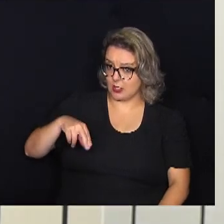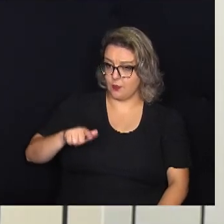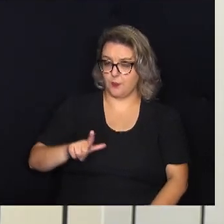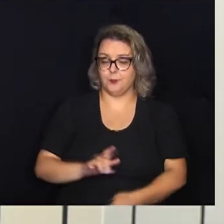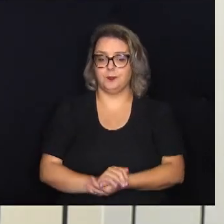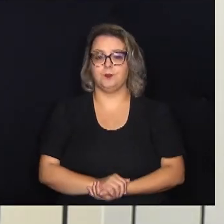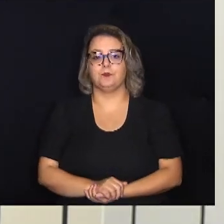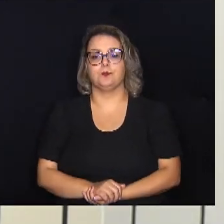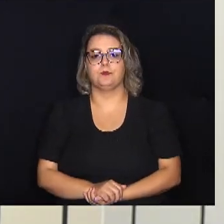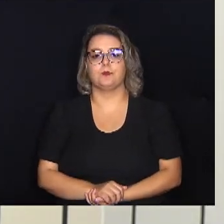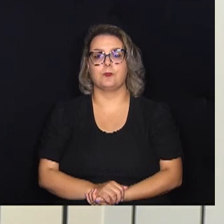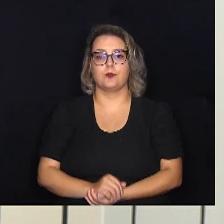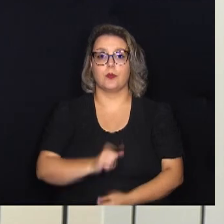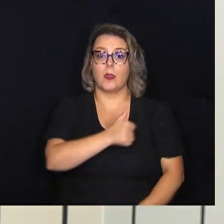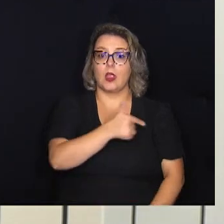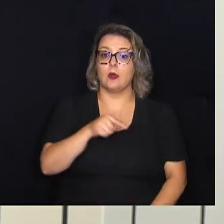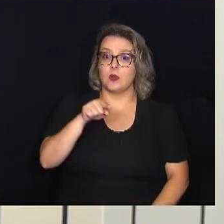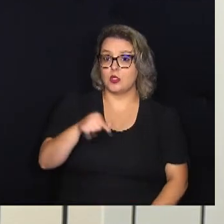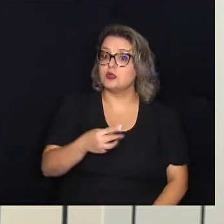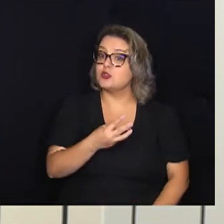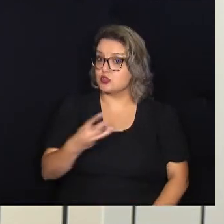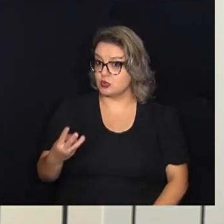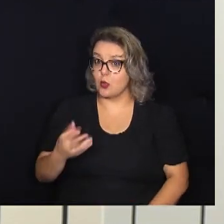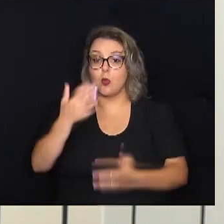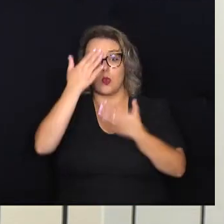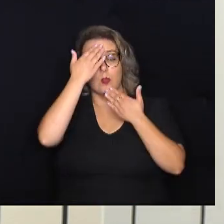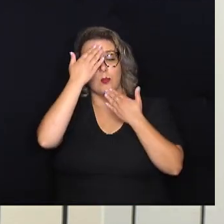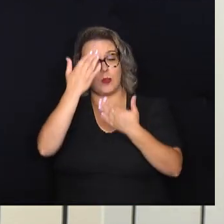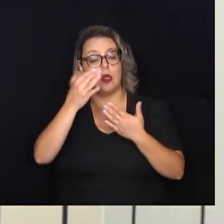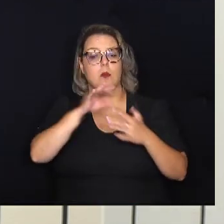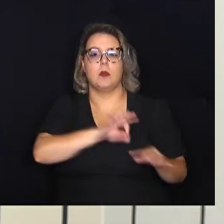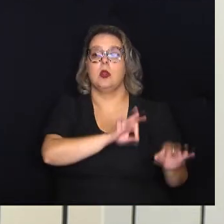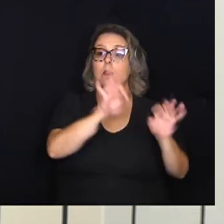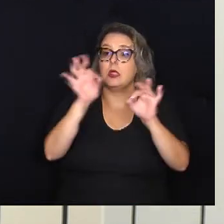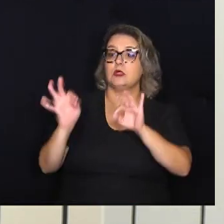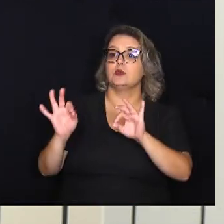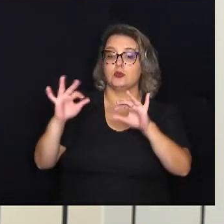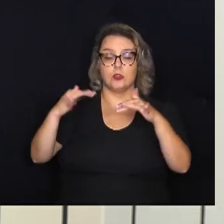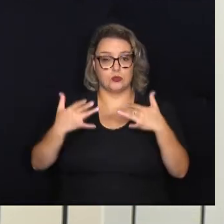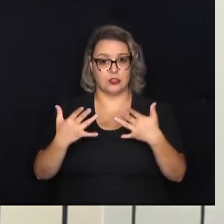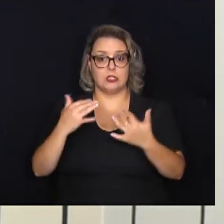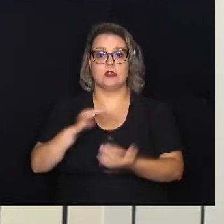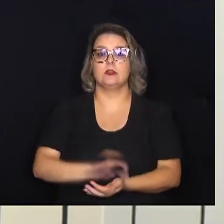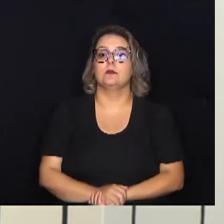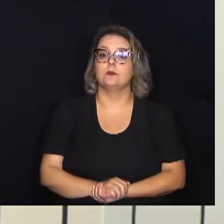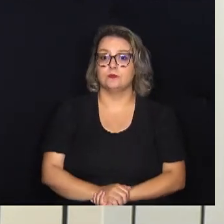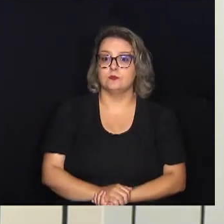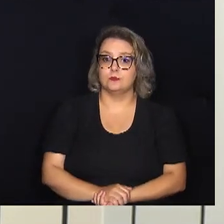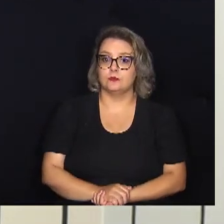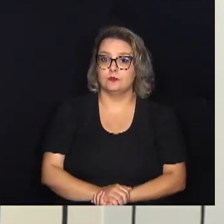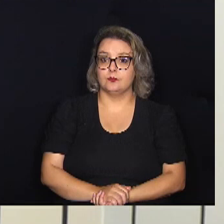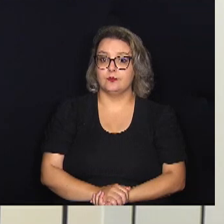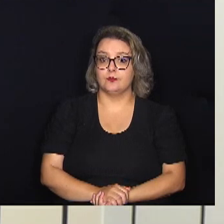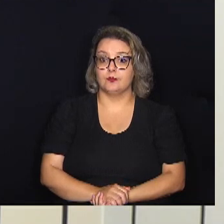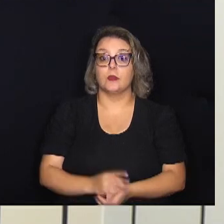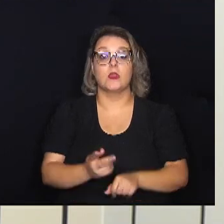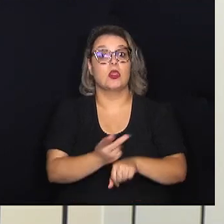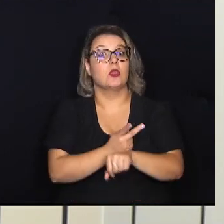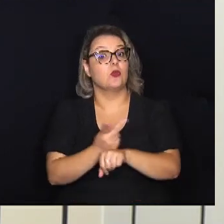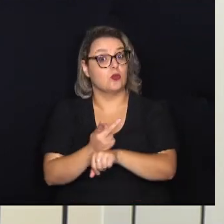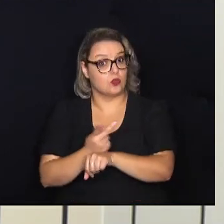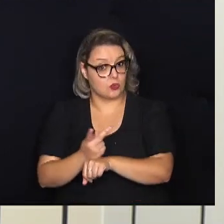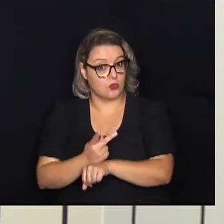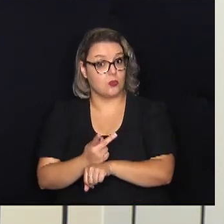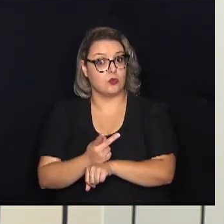Meio dia, mais 33 minutos. Muito obrigado pela sua companhia, pela sua audiência. E a procura pelas